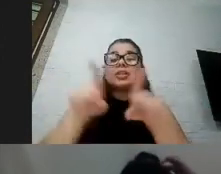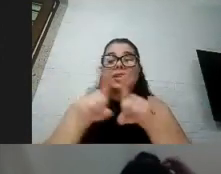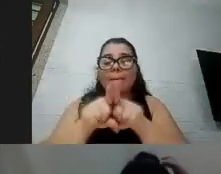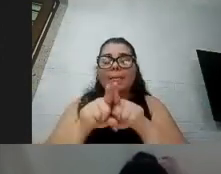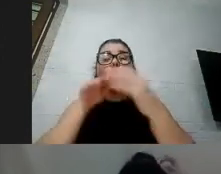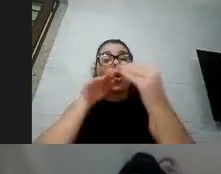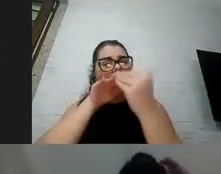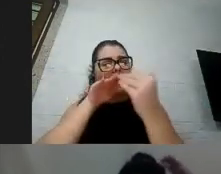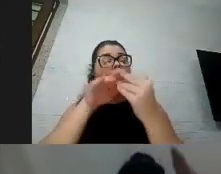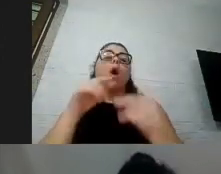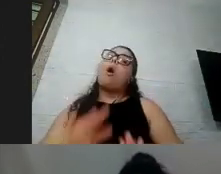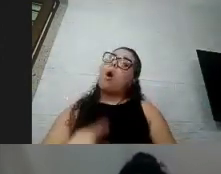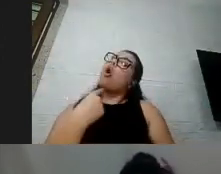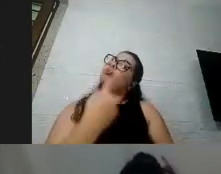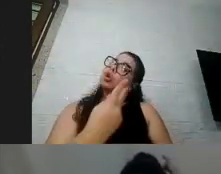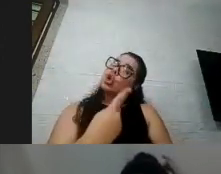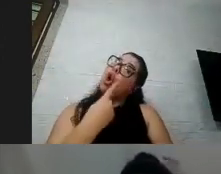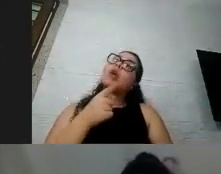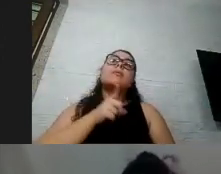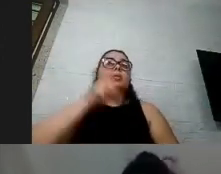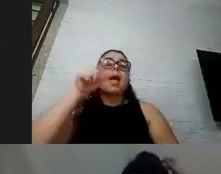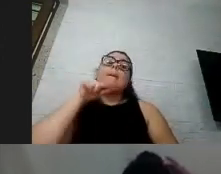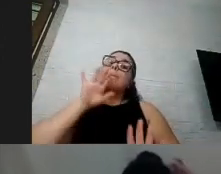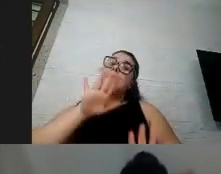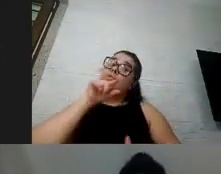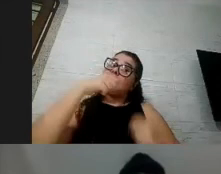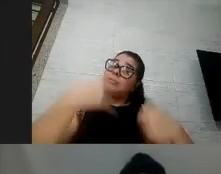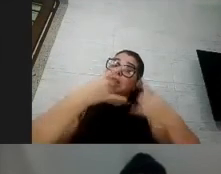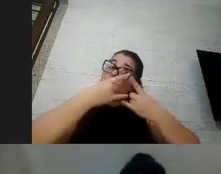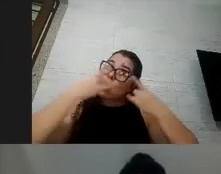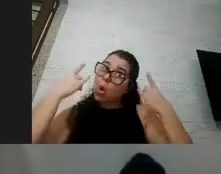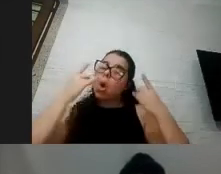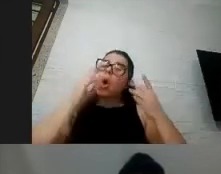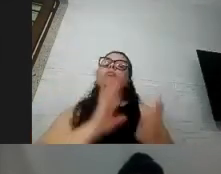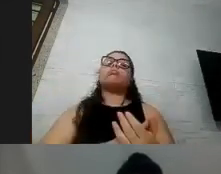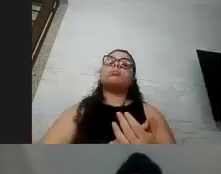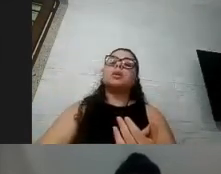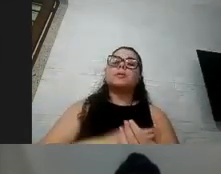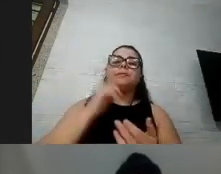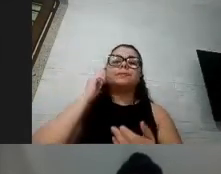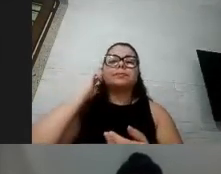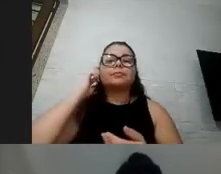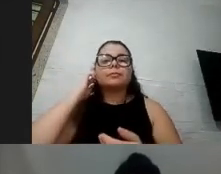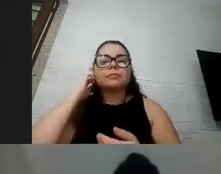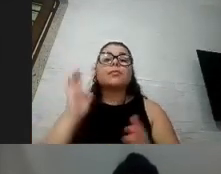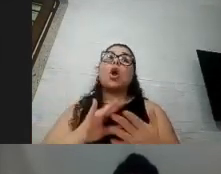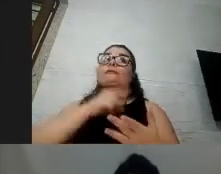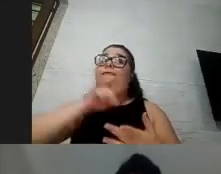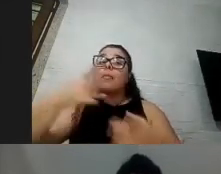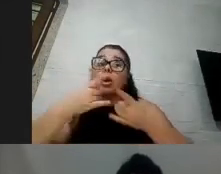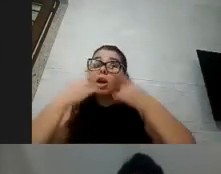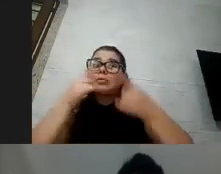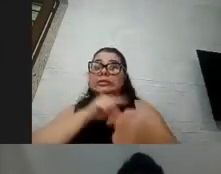mas precisa ser de máscara então usa vamos usar cinco minutos então a gente vai lá de máscara e volta rapidinho você